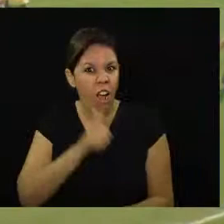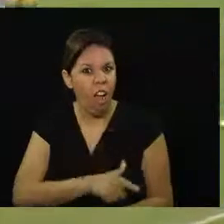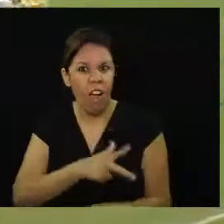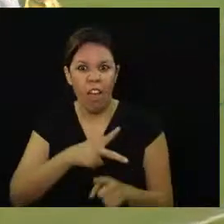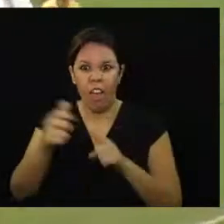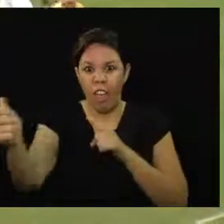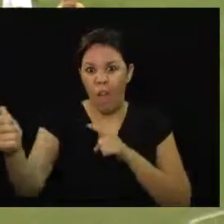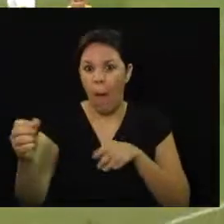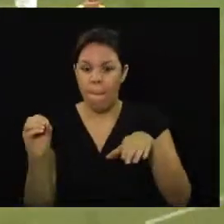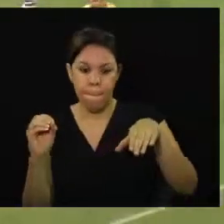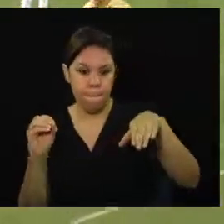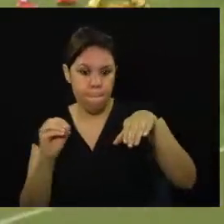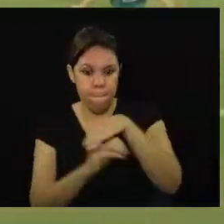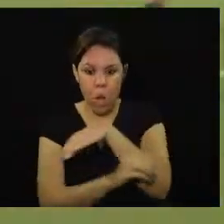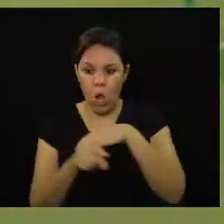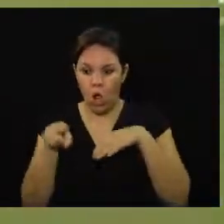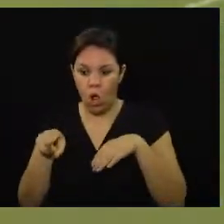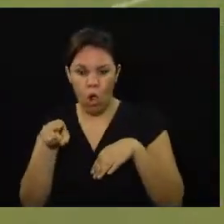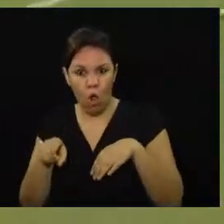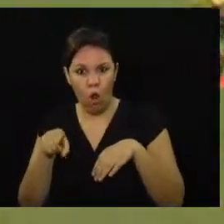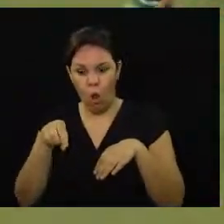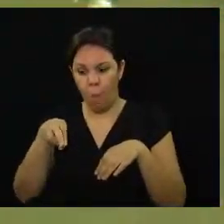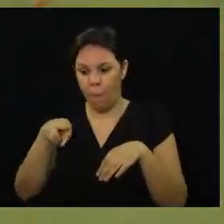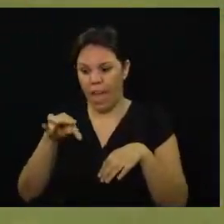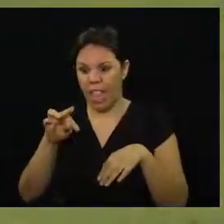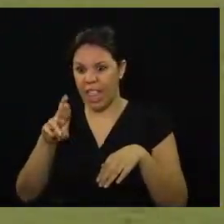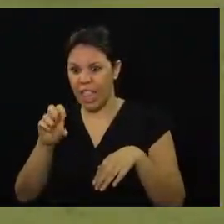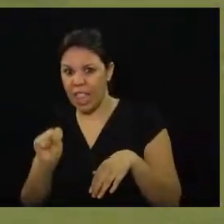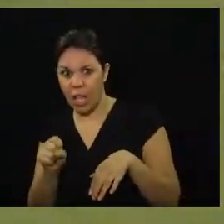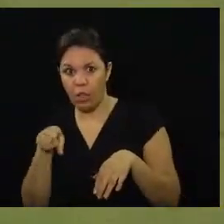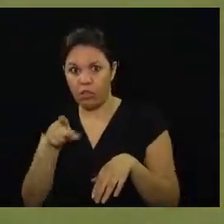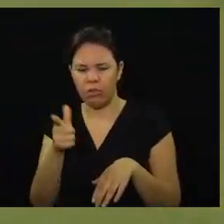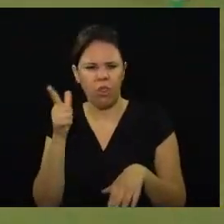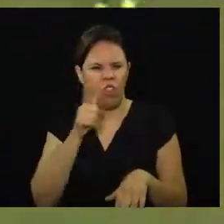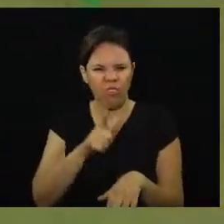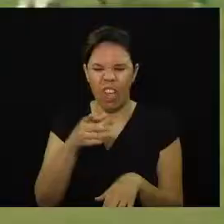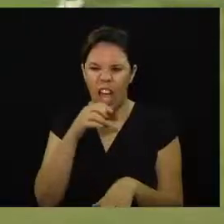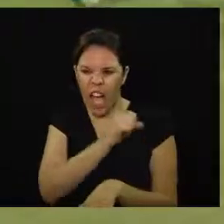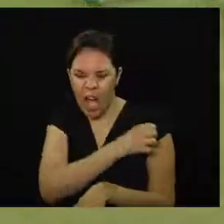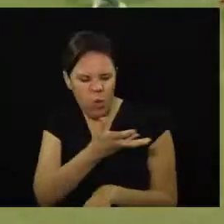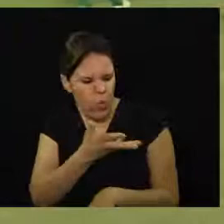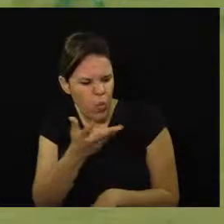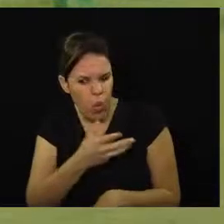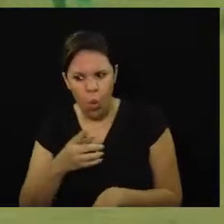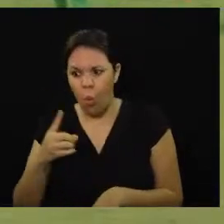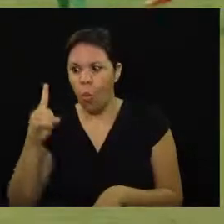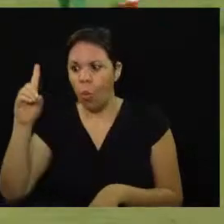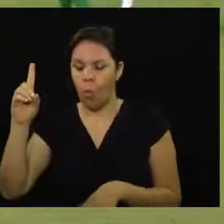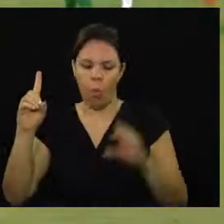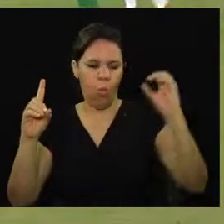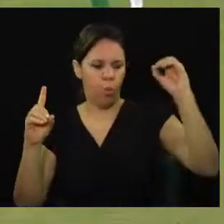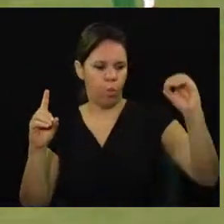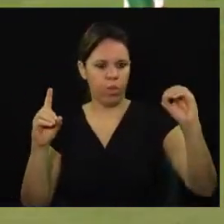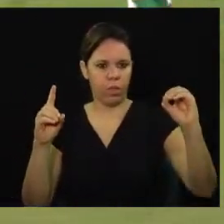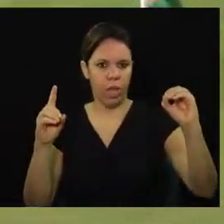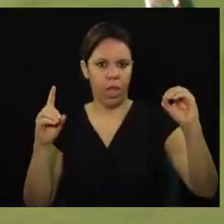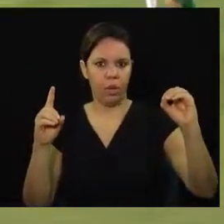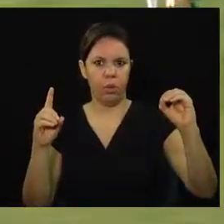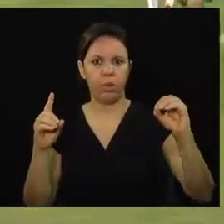de Ayrton a bola sobrou para o atacante Matheus Pato que não desperdiçou 1 a 0 Cuiabá